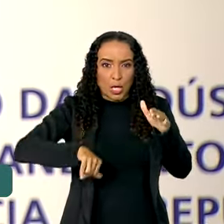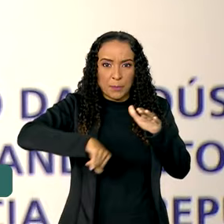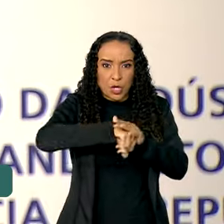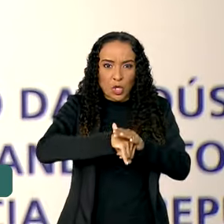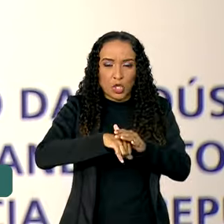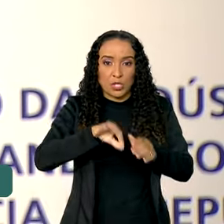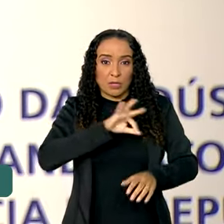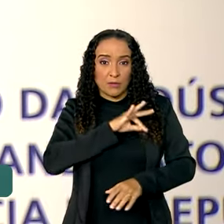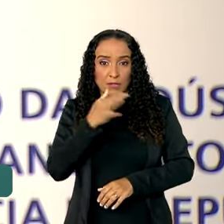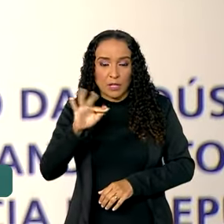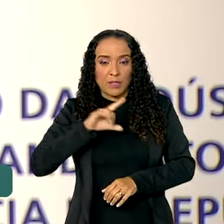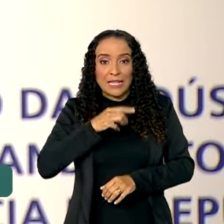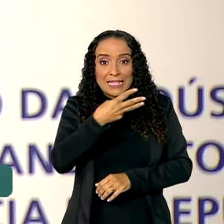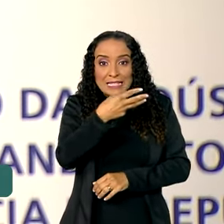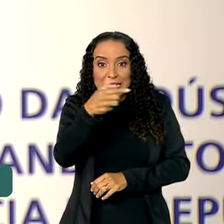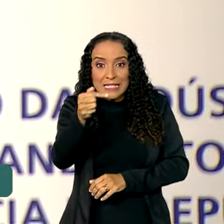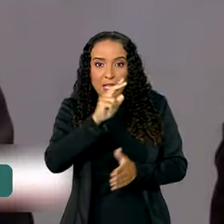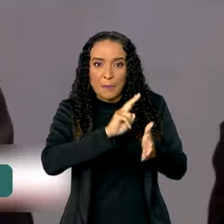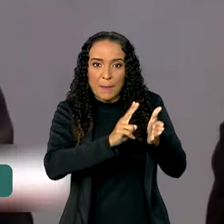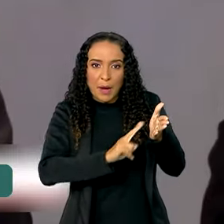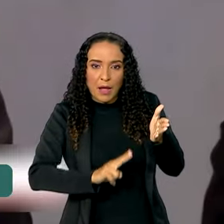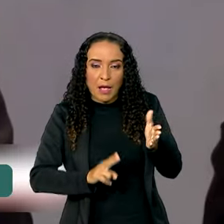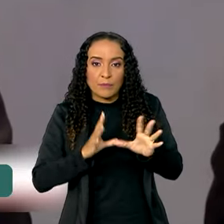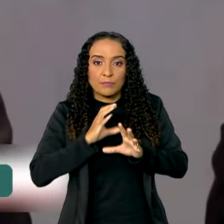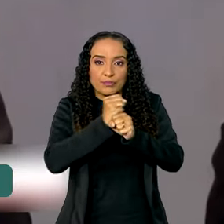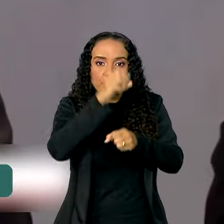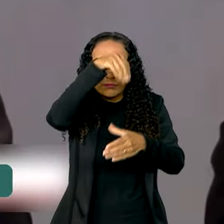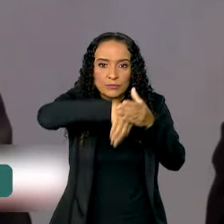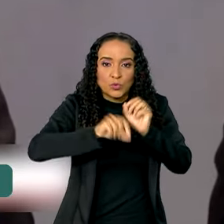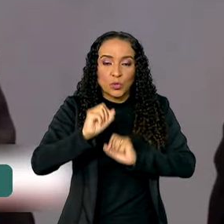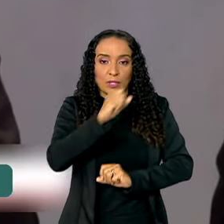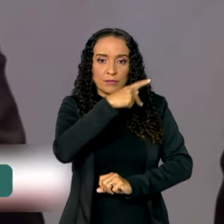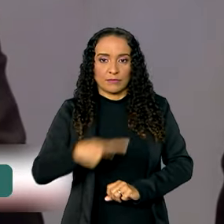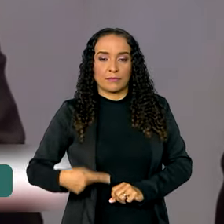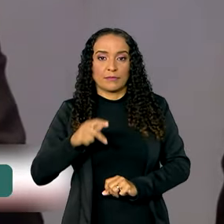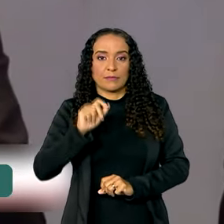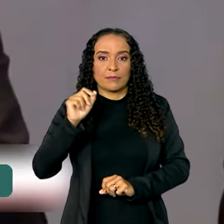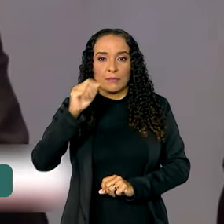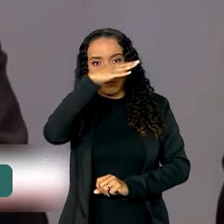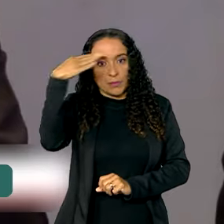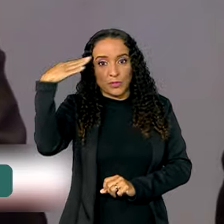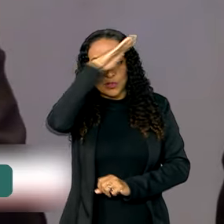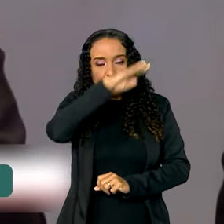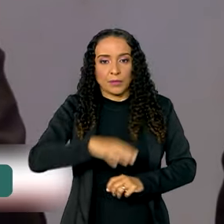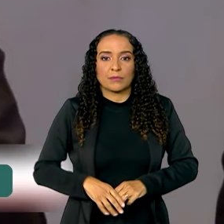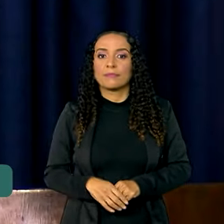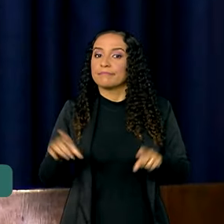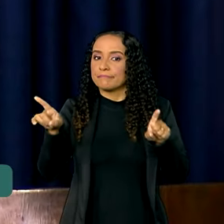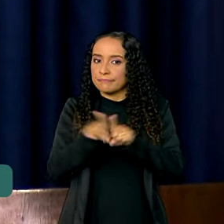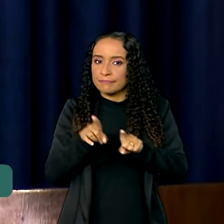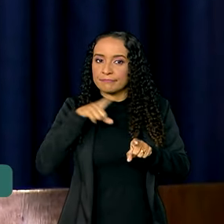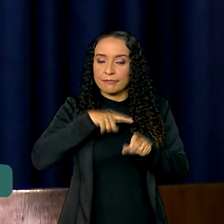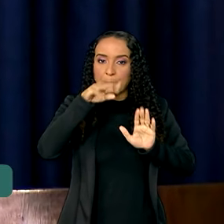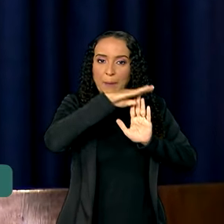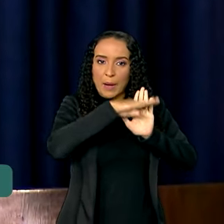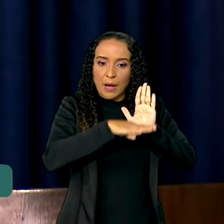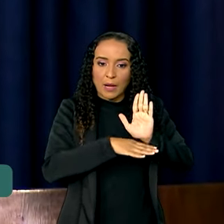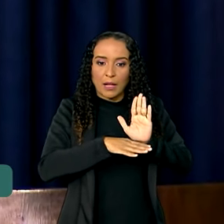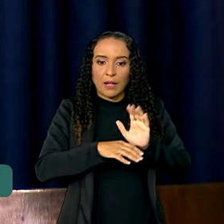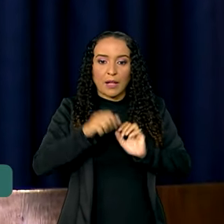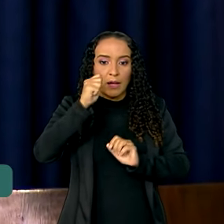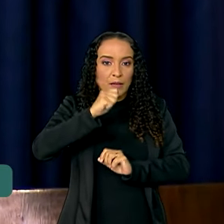PF tem 37 nomes, entre eles o do ex-presidente Bolsonaro. Também está na relação